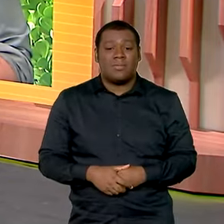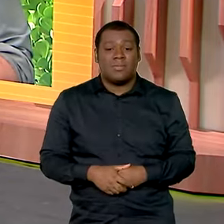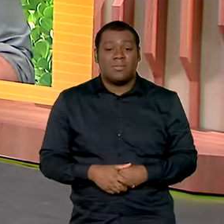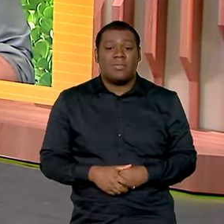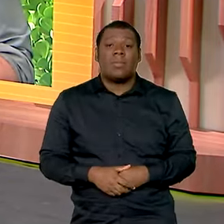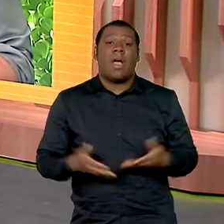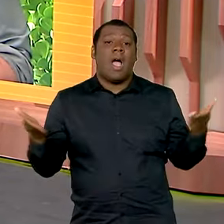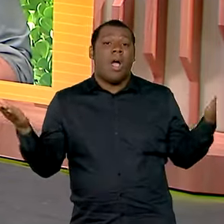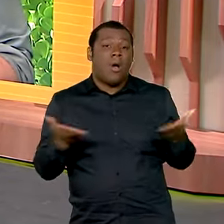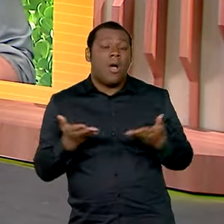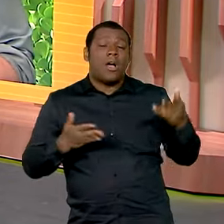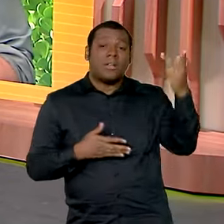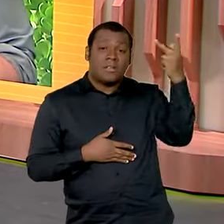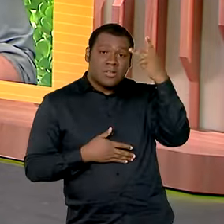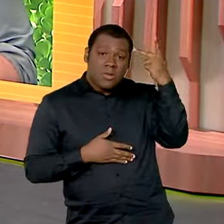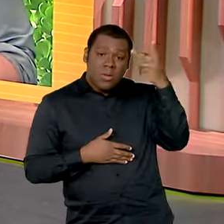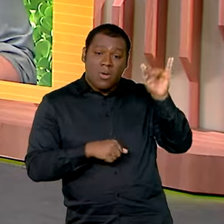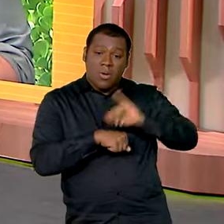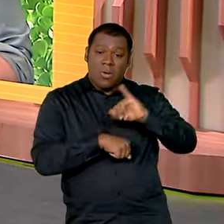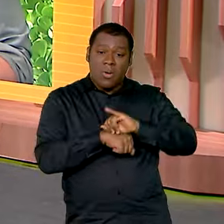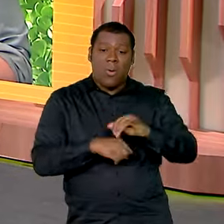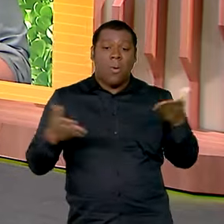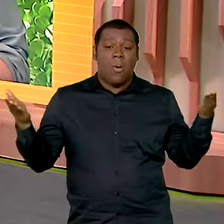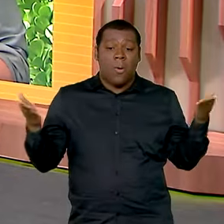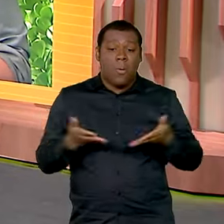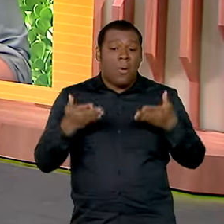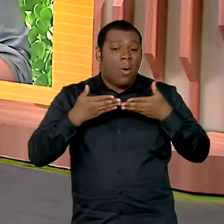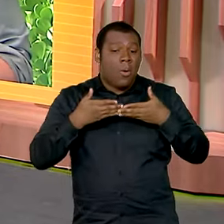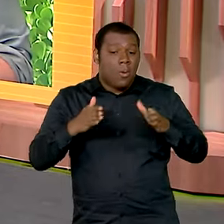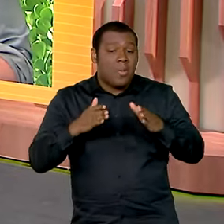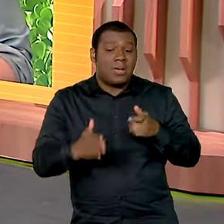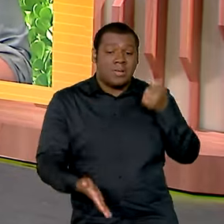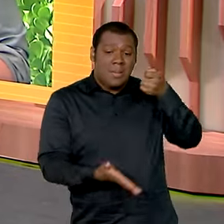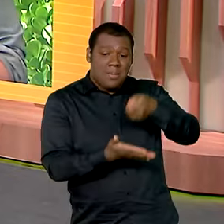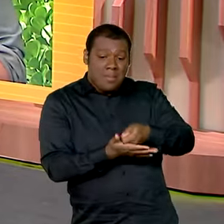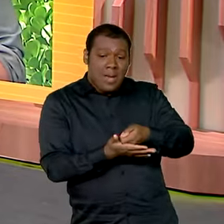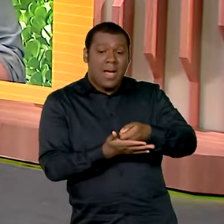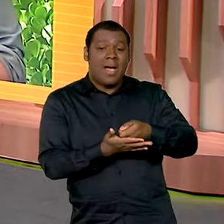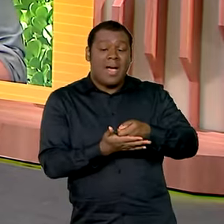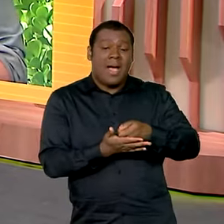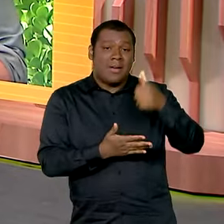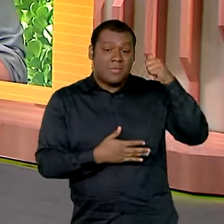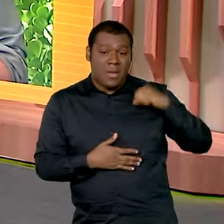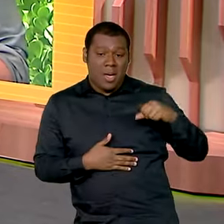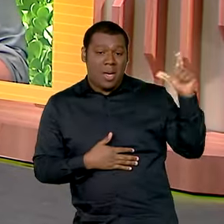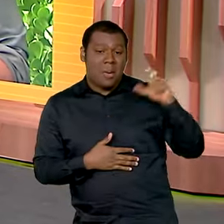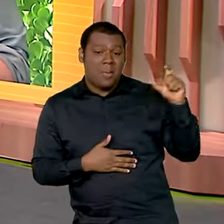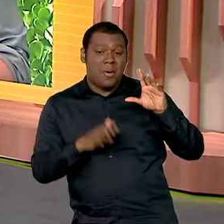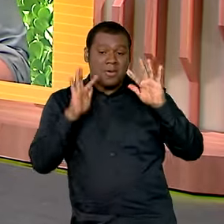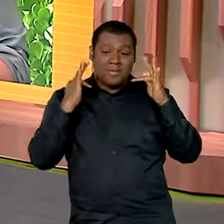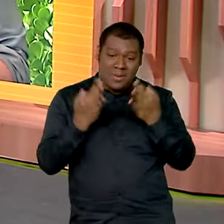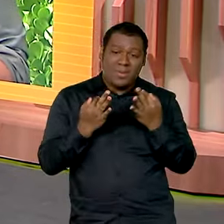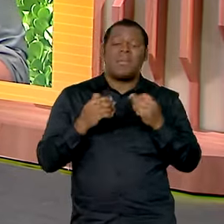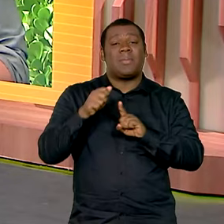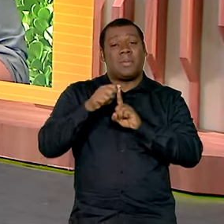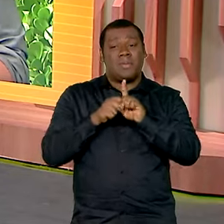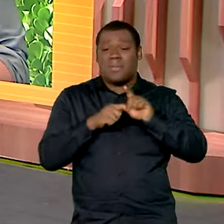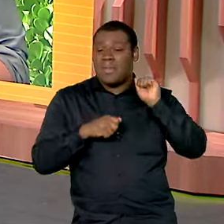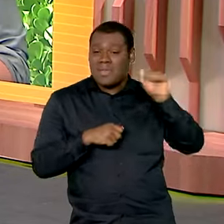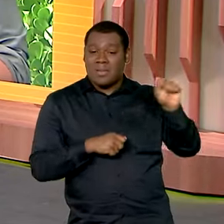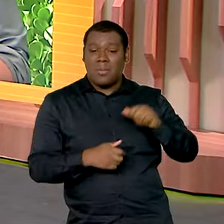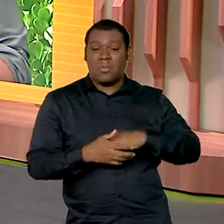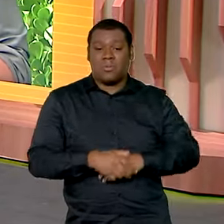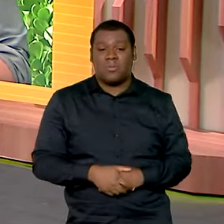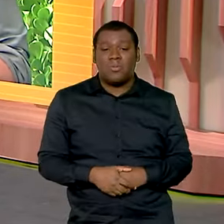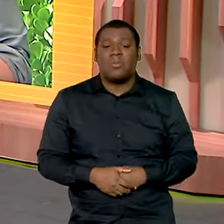a São Paulo, porque começa hoje o pagamento do Bolsa Família e do Auxílio Gás, referentes ao mês de